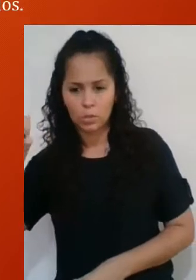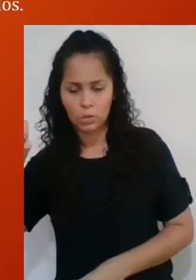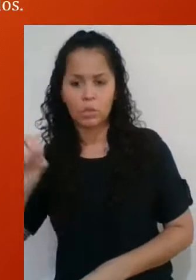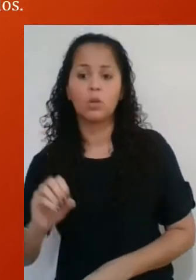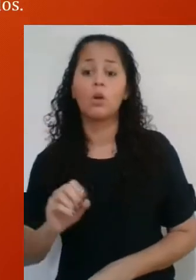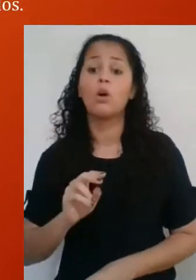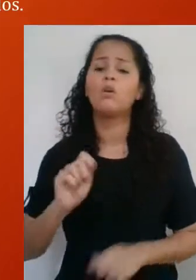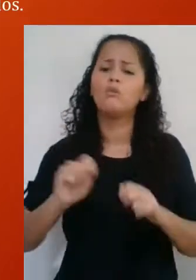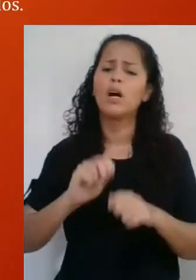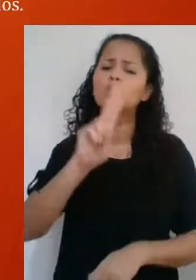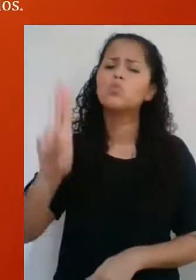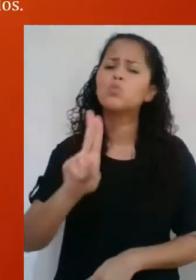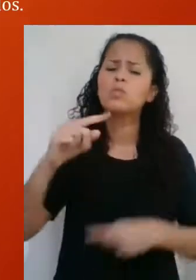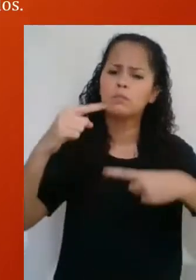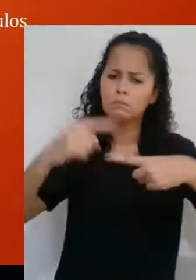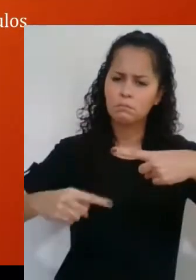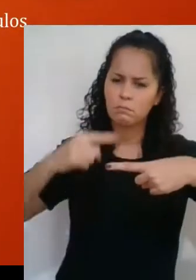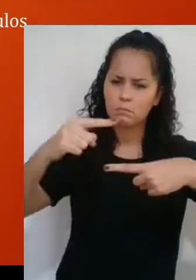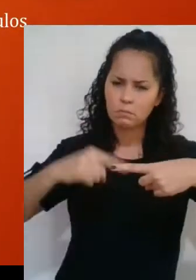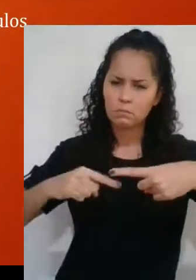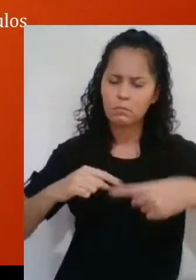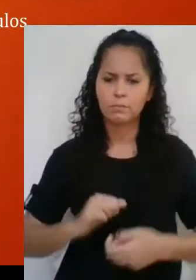E ela faz isso por meio de razões.